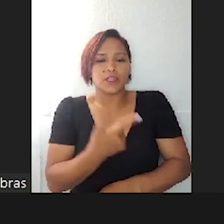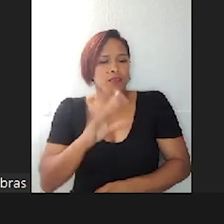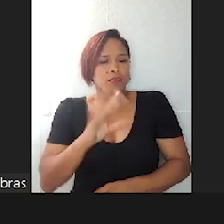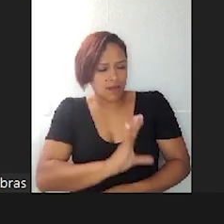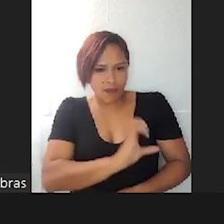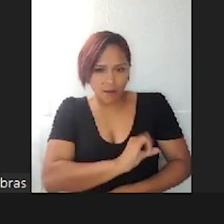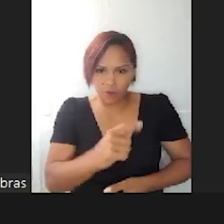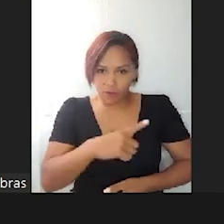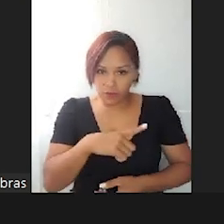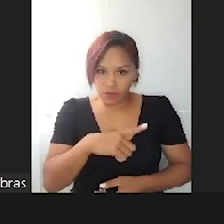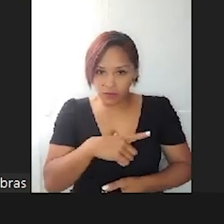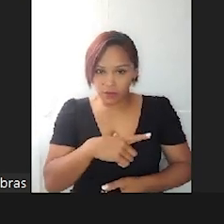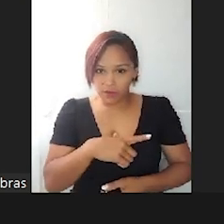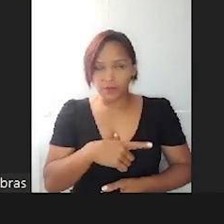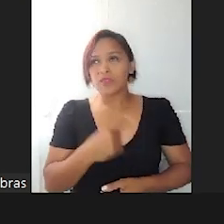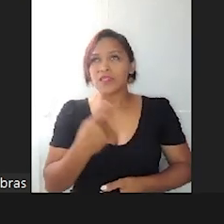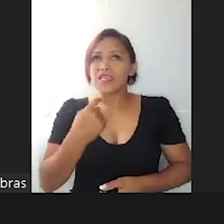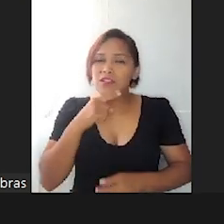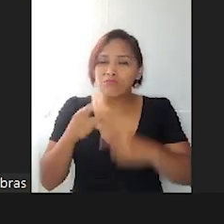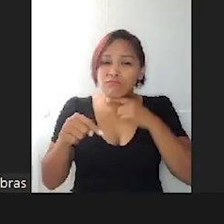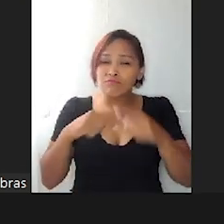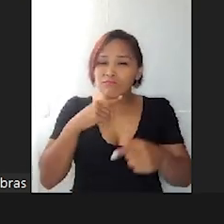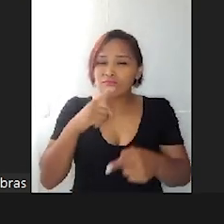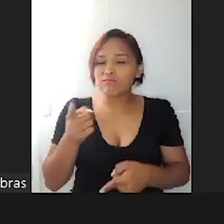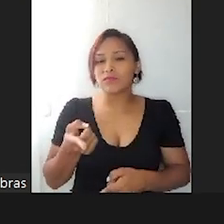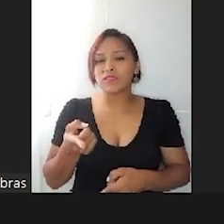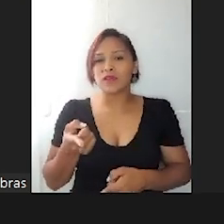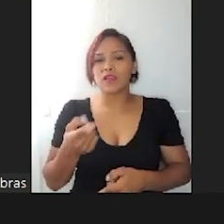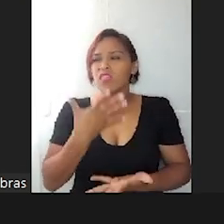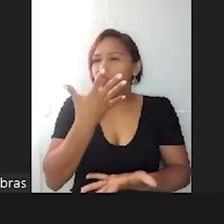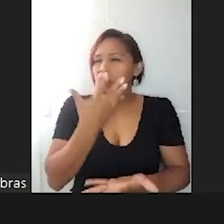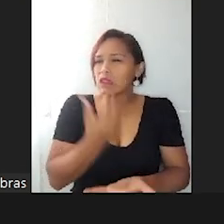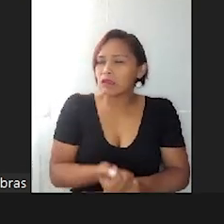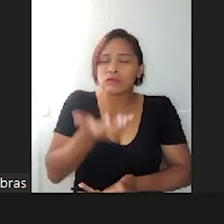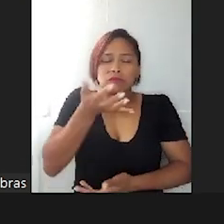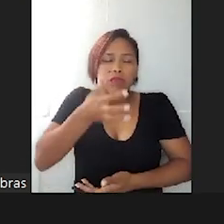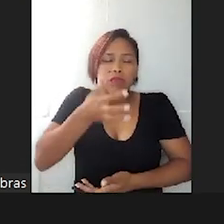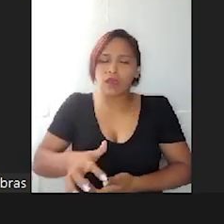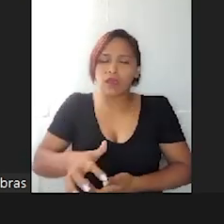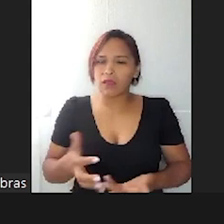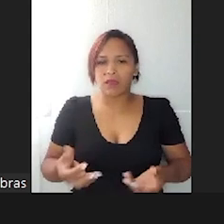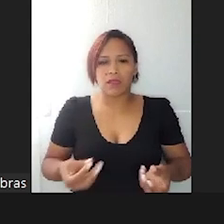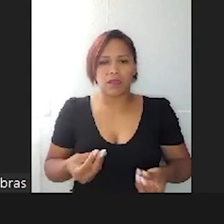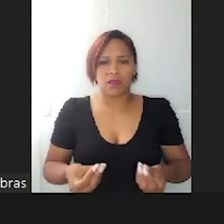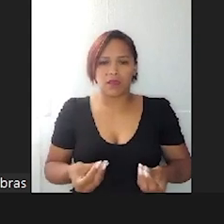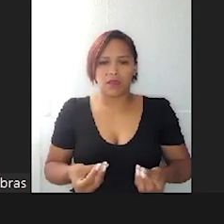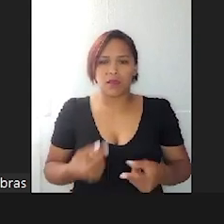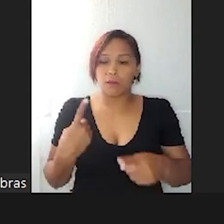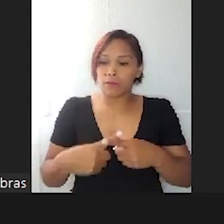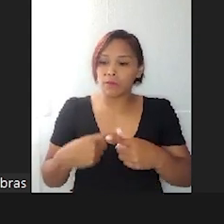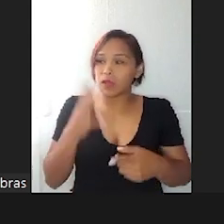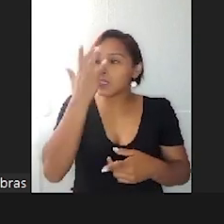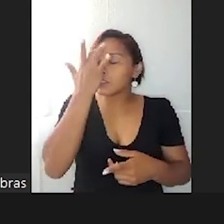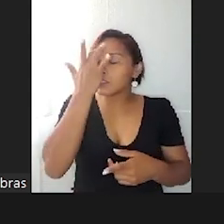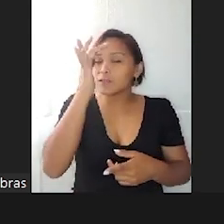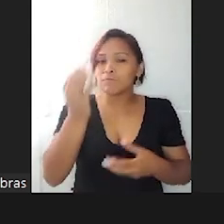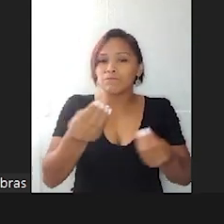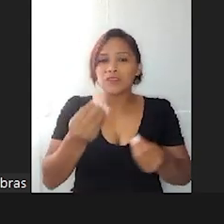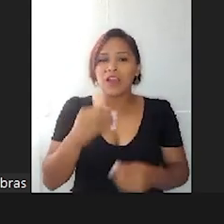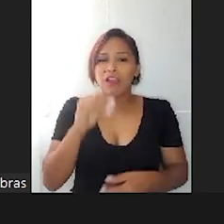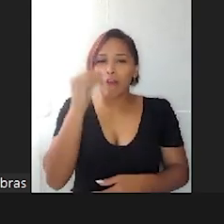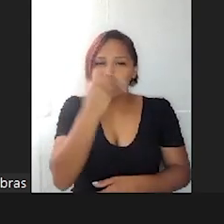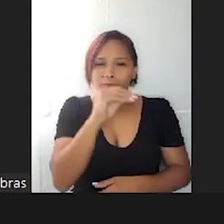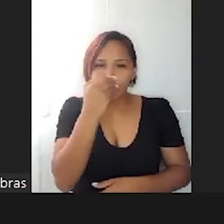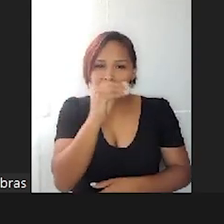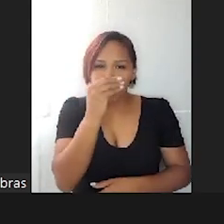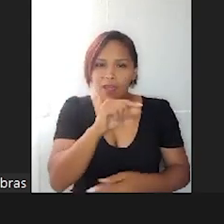Eu tinha muito essa questão de não aceitação porque eu me achava fraca, eu me achava